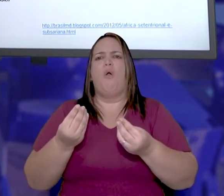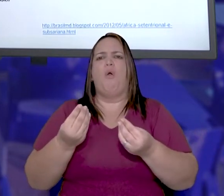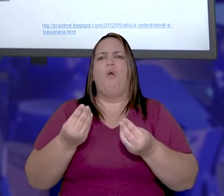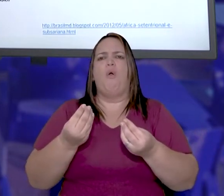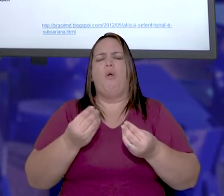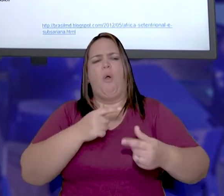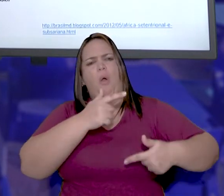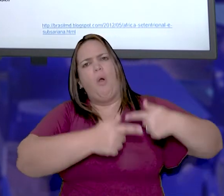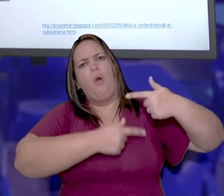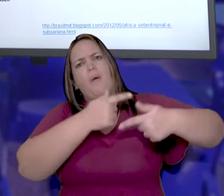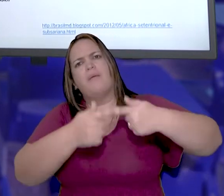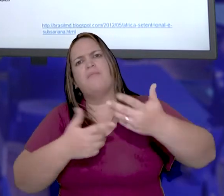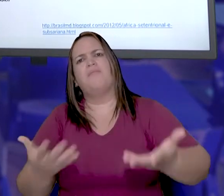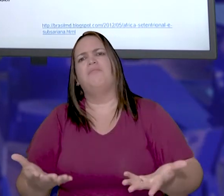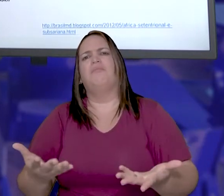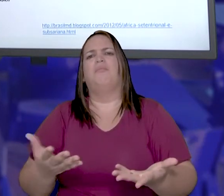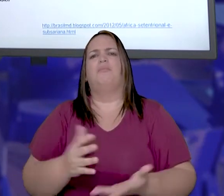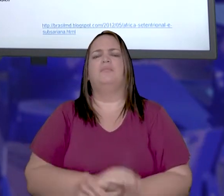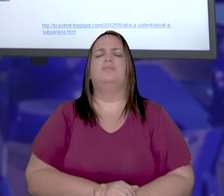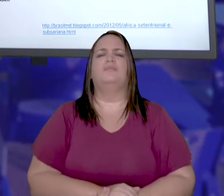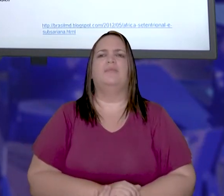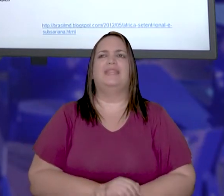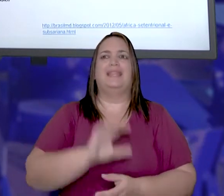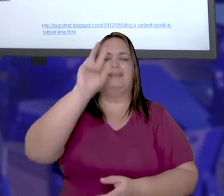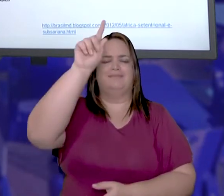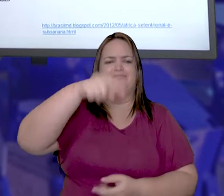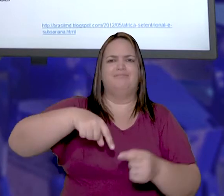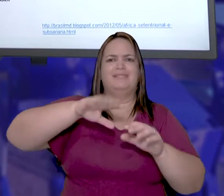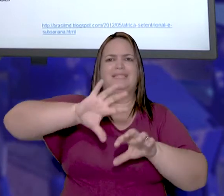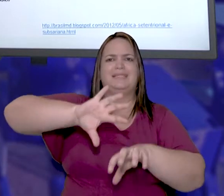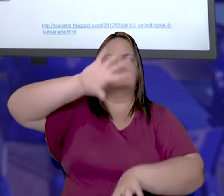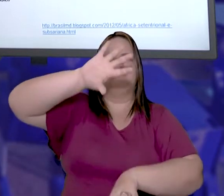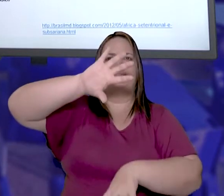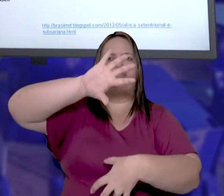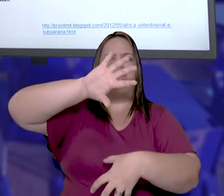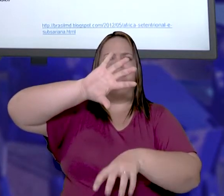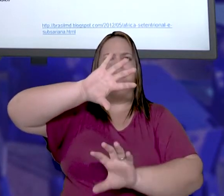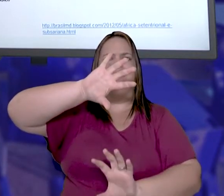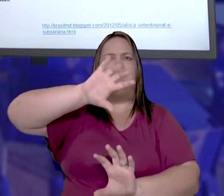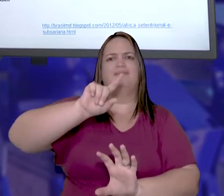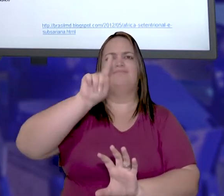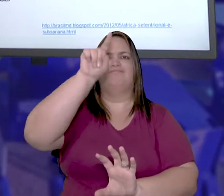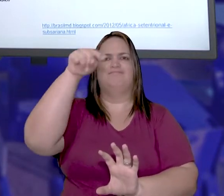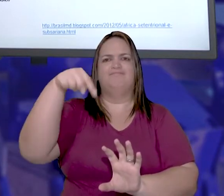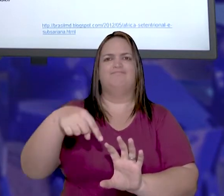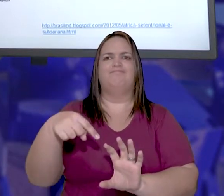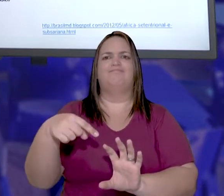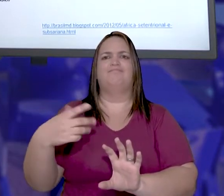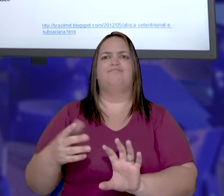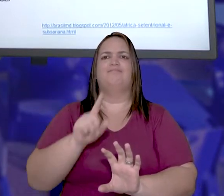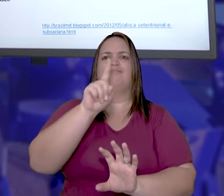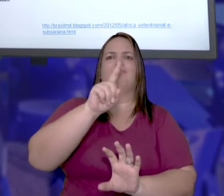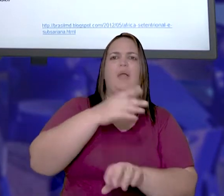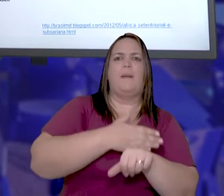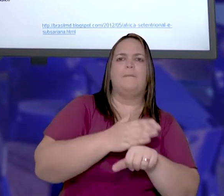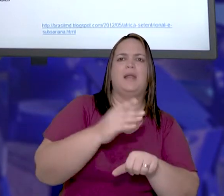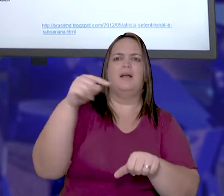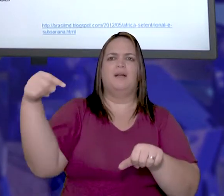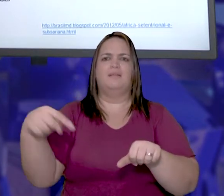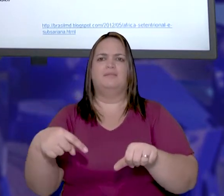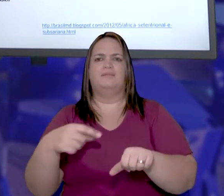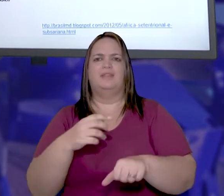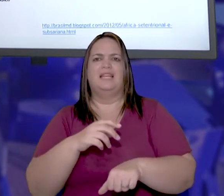a denominação dessas duas grandes divisões, certo?